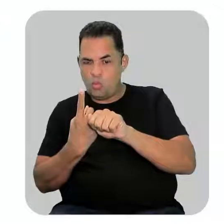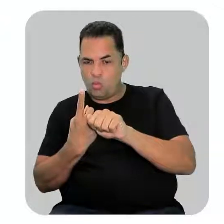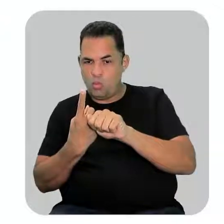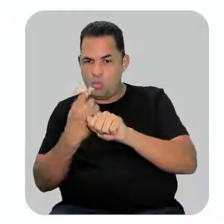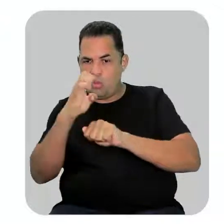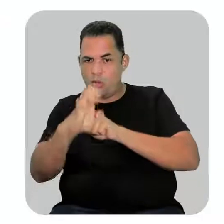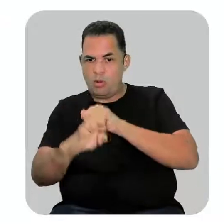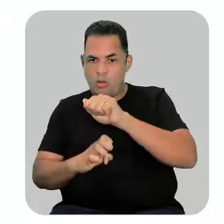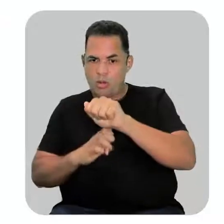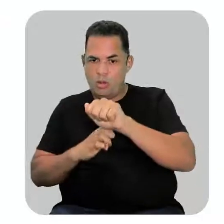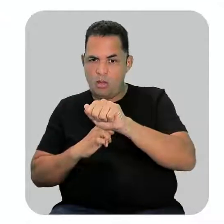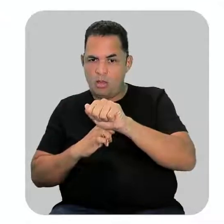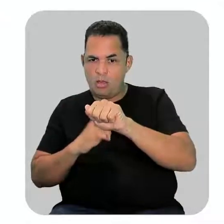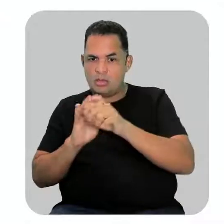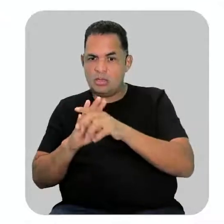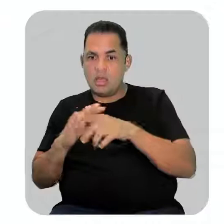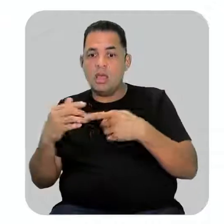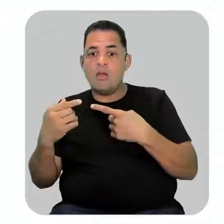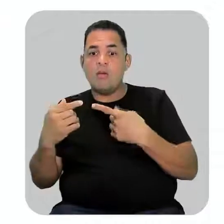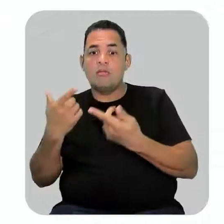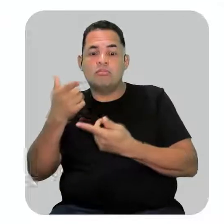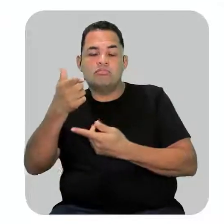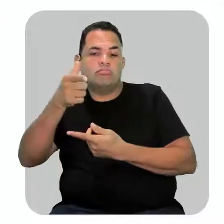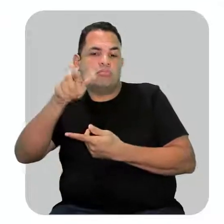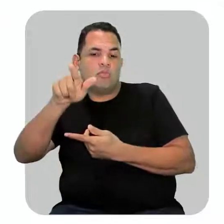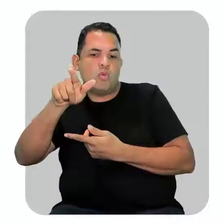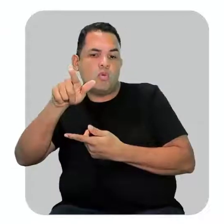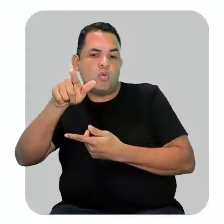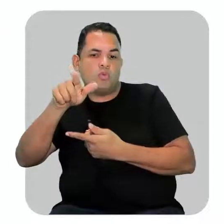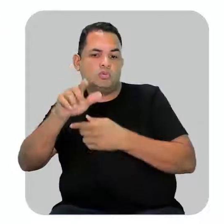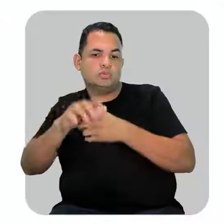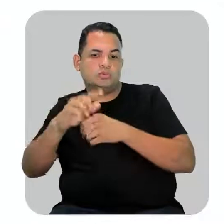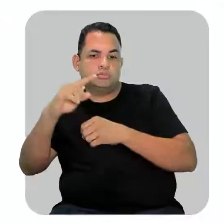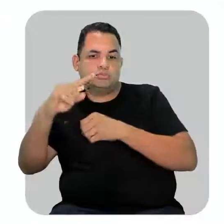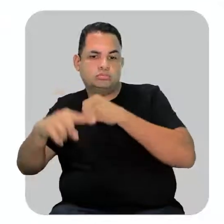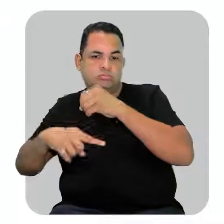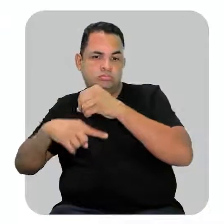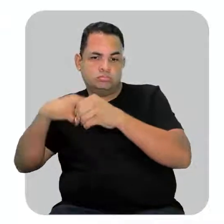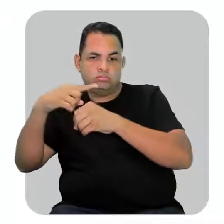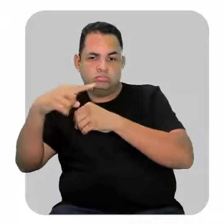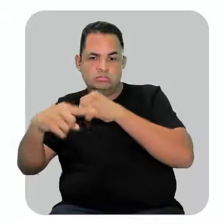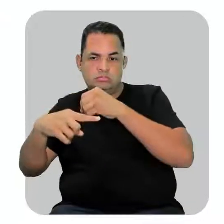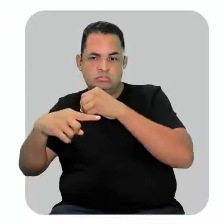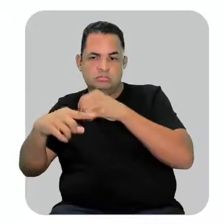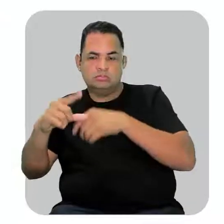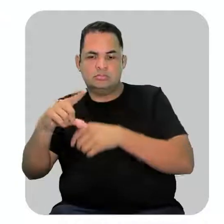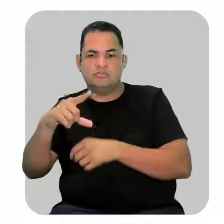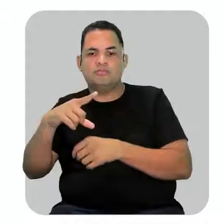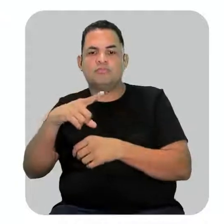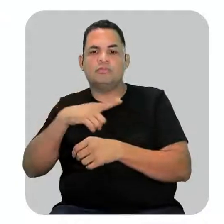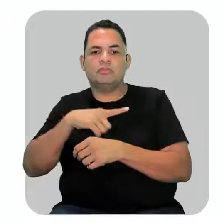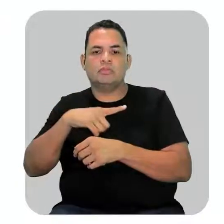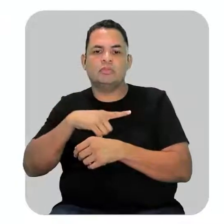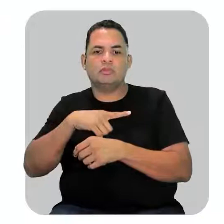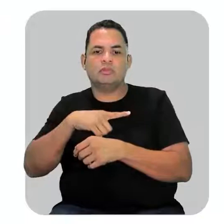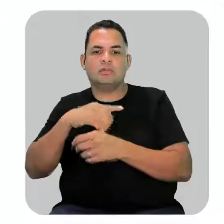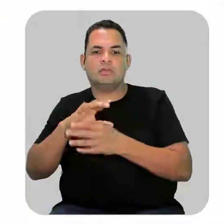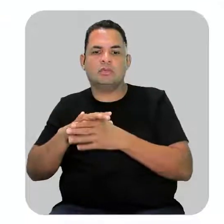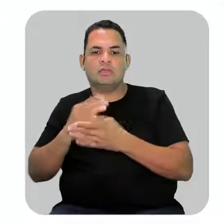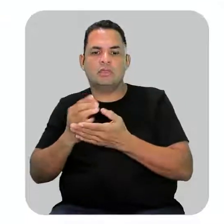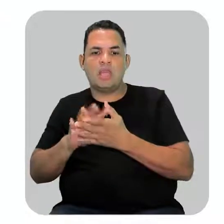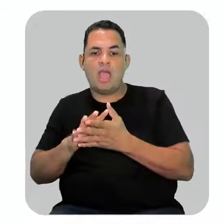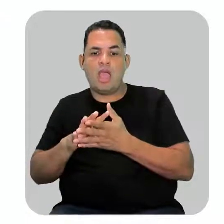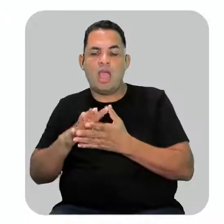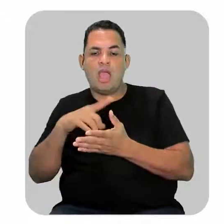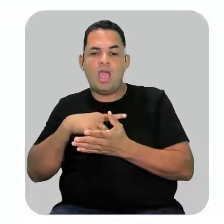ele vai procurar se ligar a um outro átomo. Então, o que vai acontecer? A gente vai ter a ligação desses